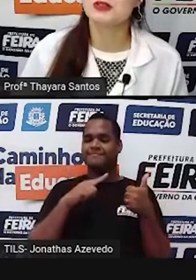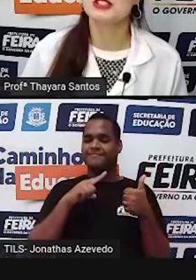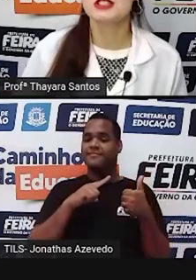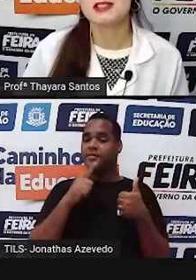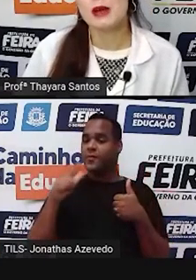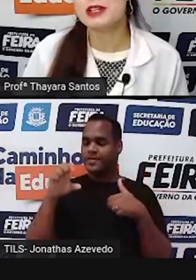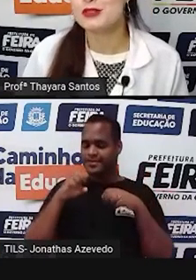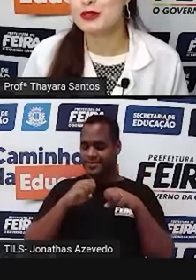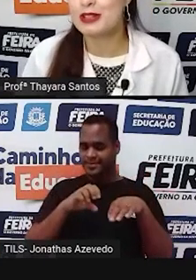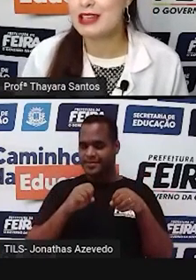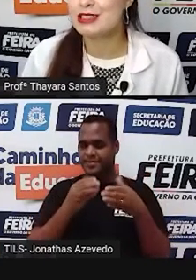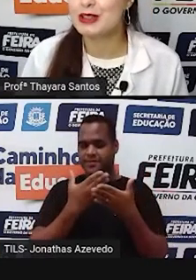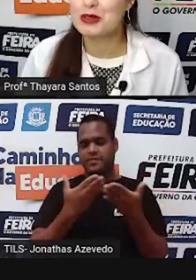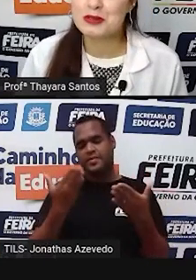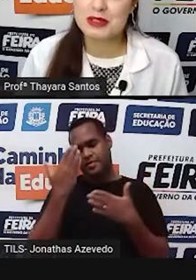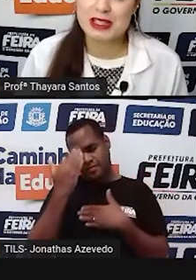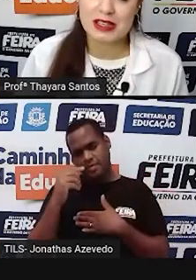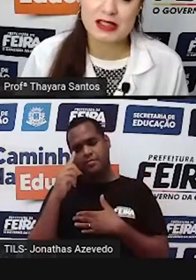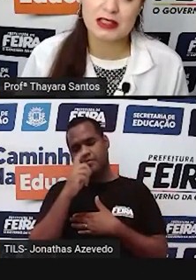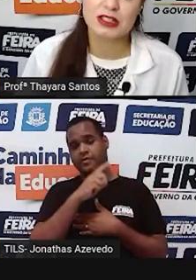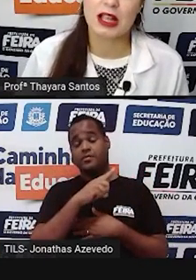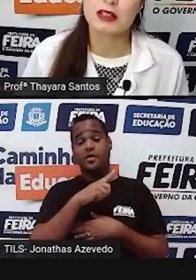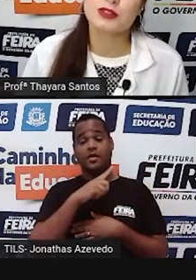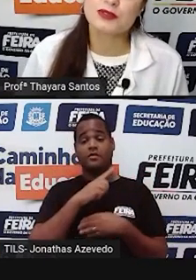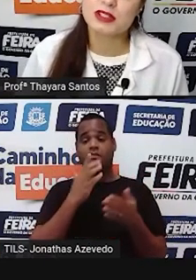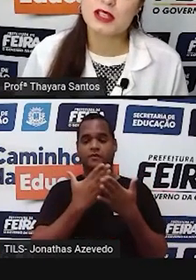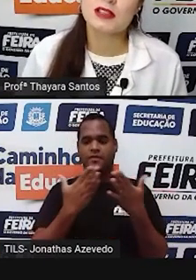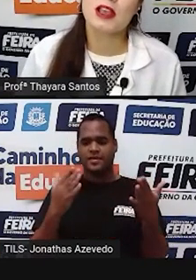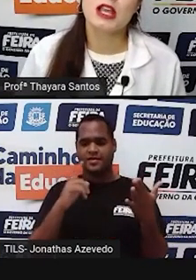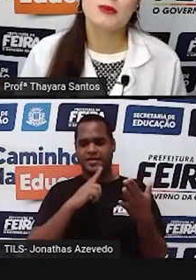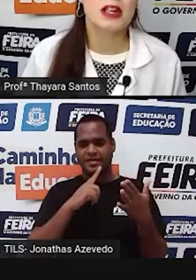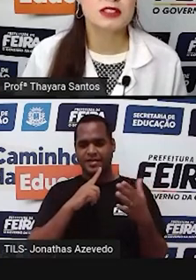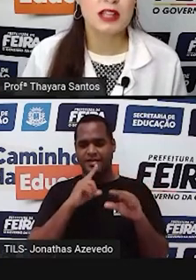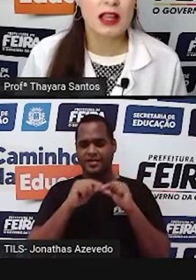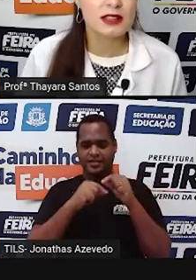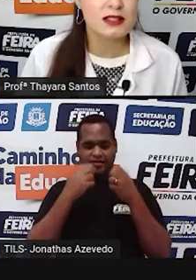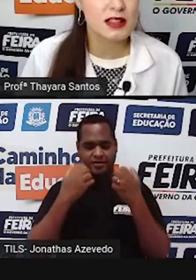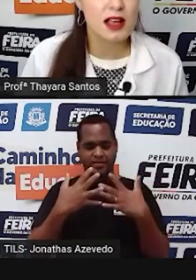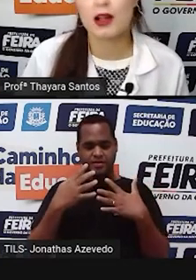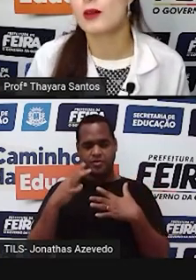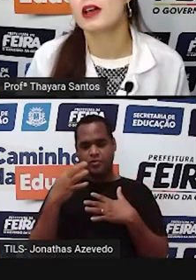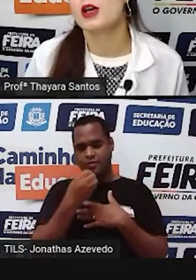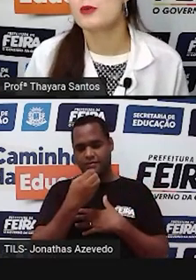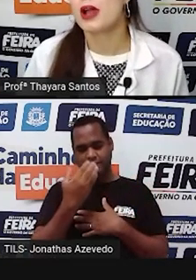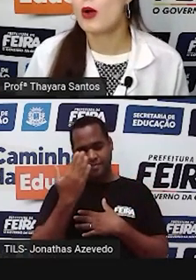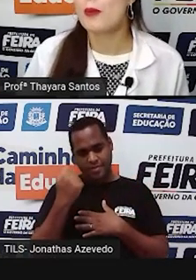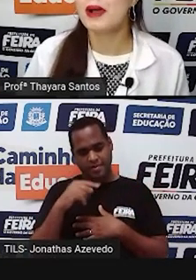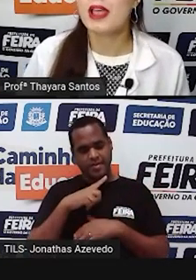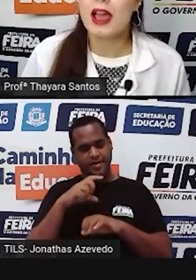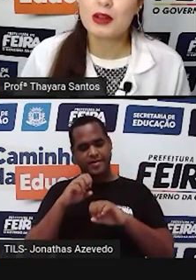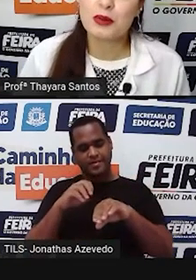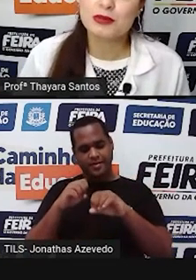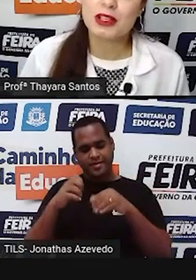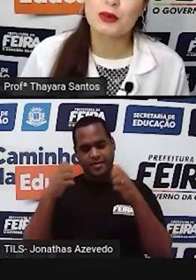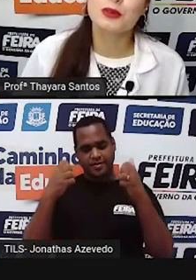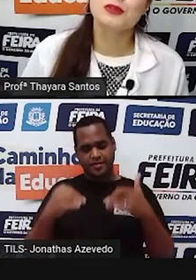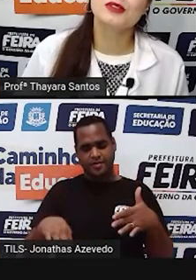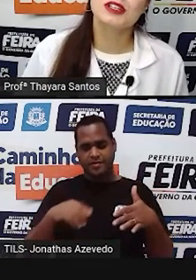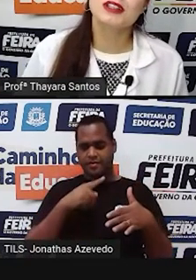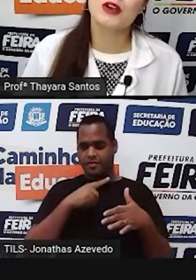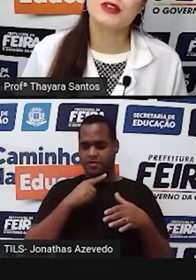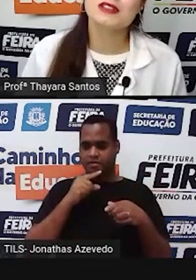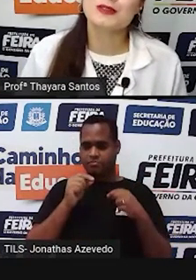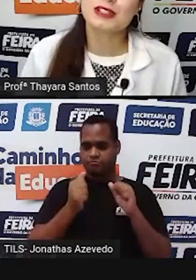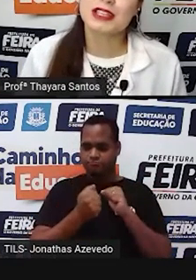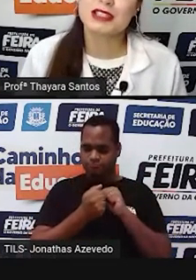aula de hoje. gente sabe da dificuldade de todos vocês aí, de cada um de vocês, para estar nessa aula, para acompanhar o conteúdo